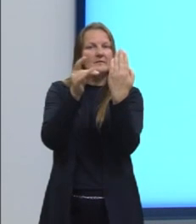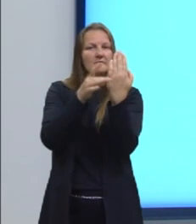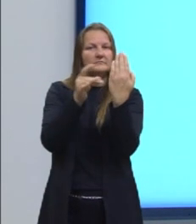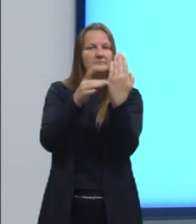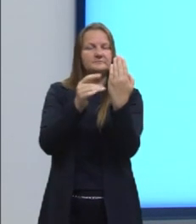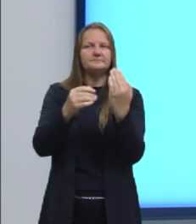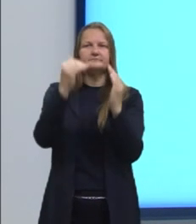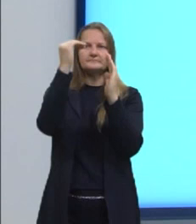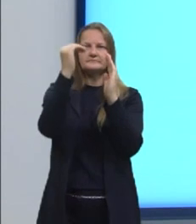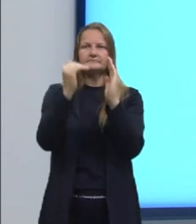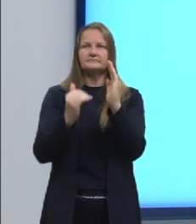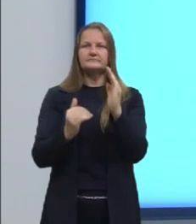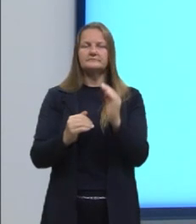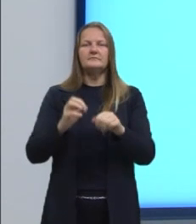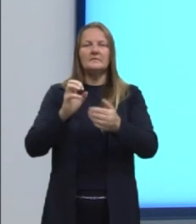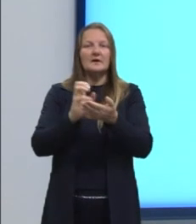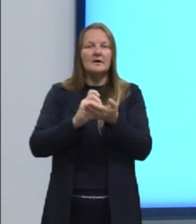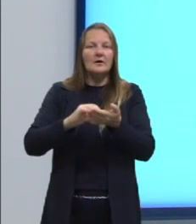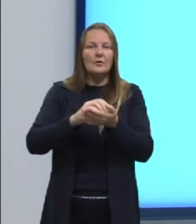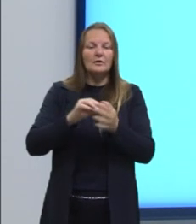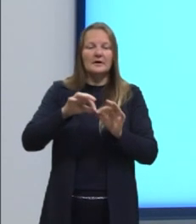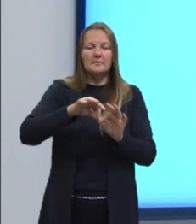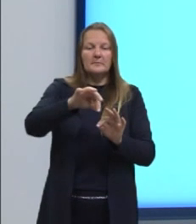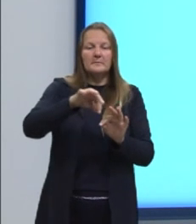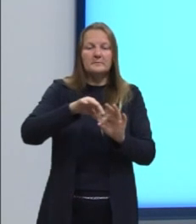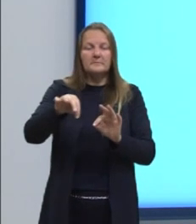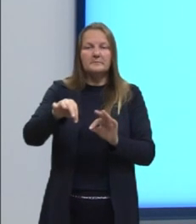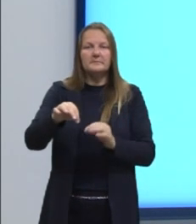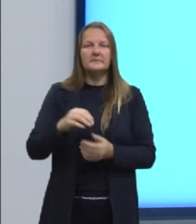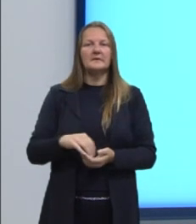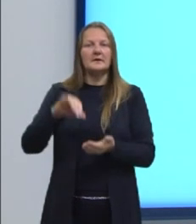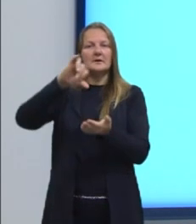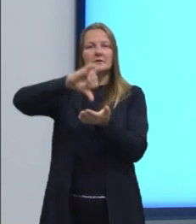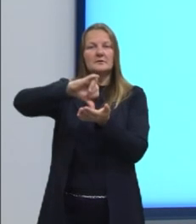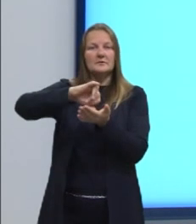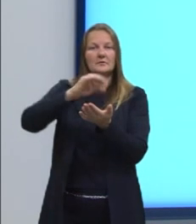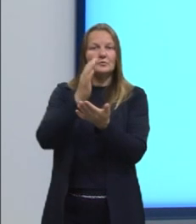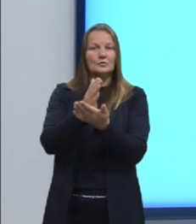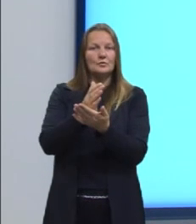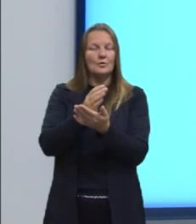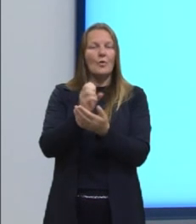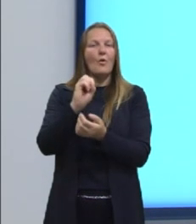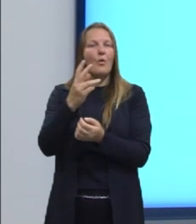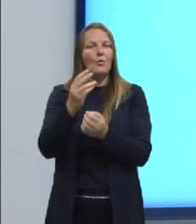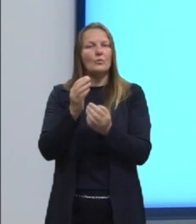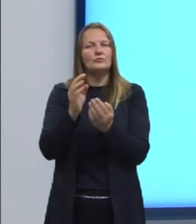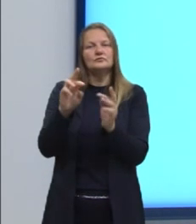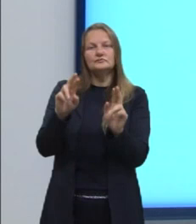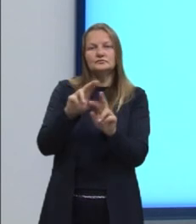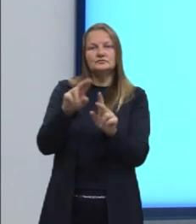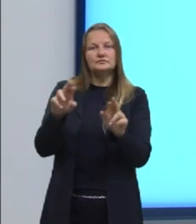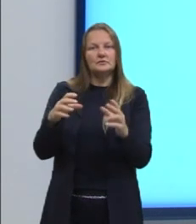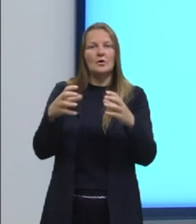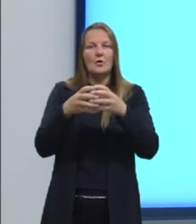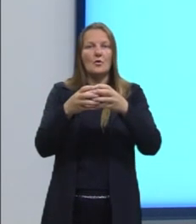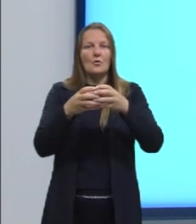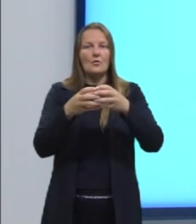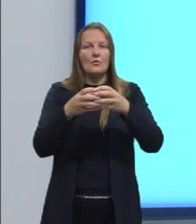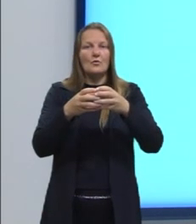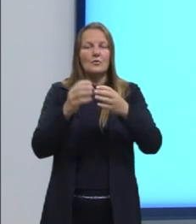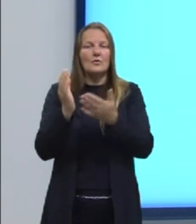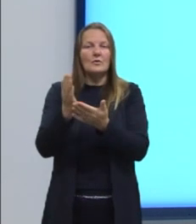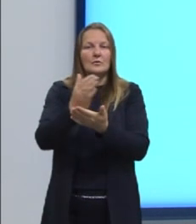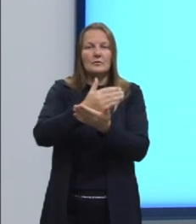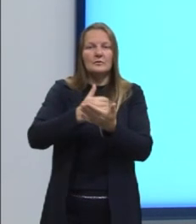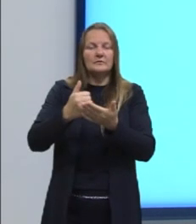Calcular medidas de tendência central ou de dispersão de um conjunto de dados